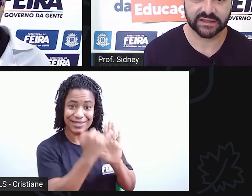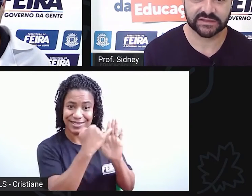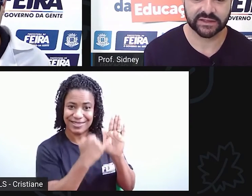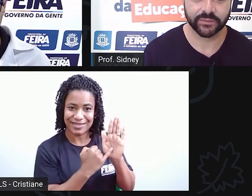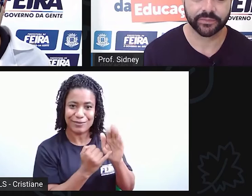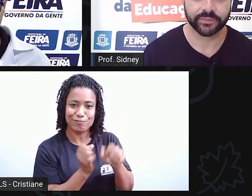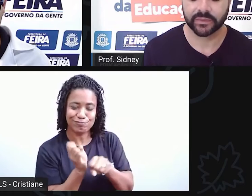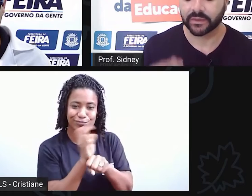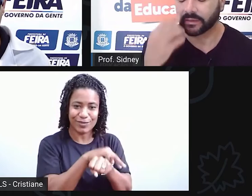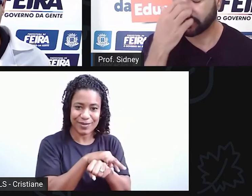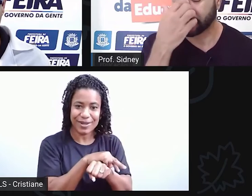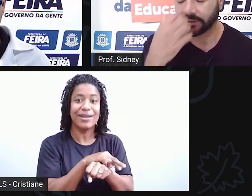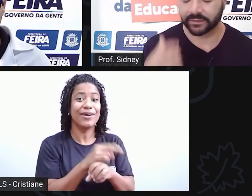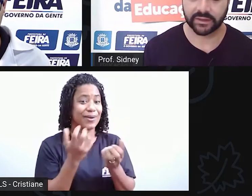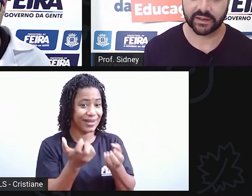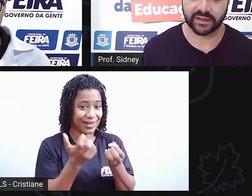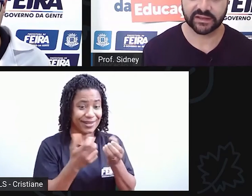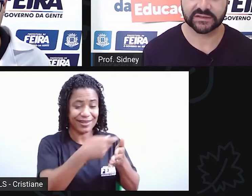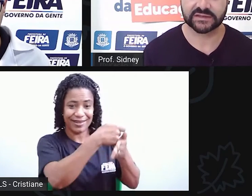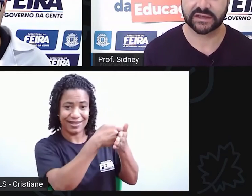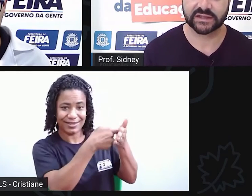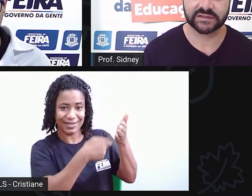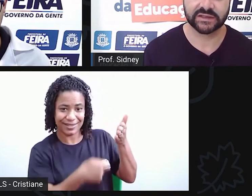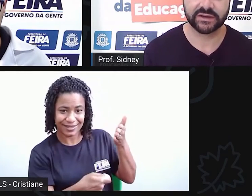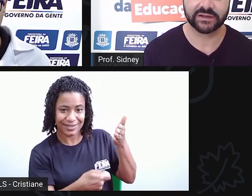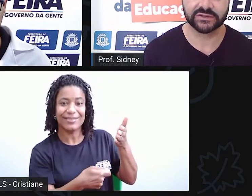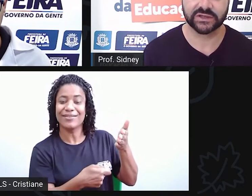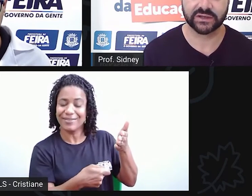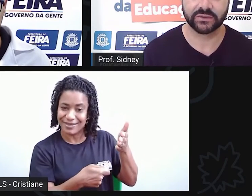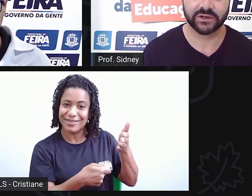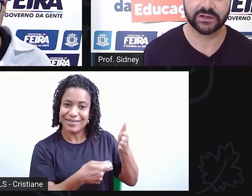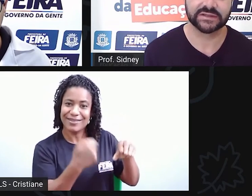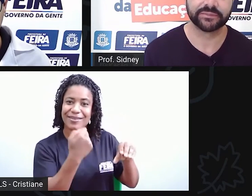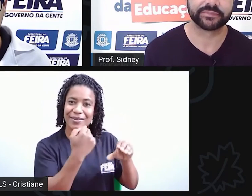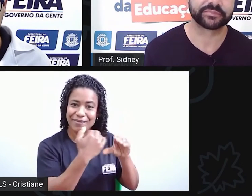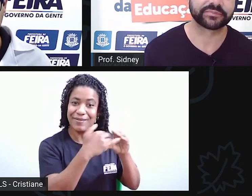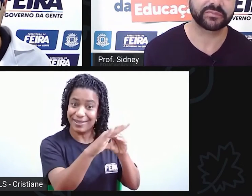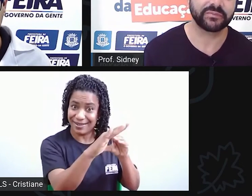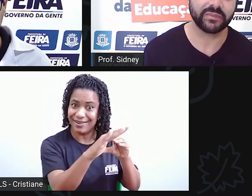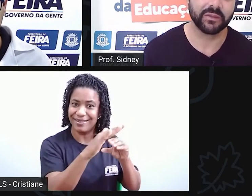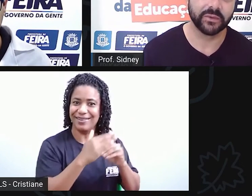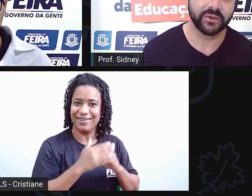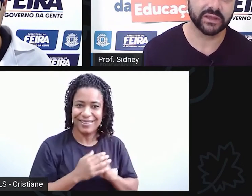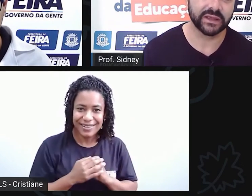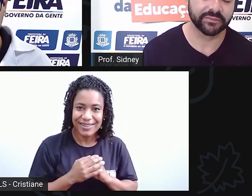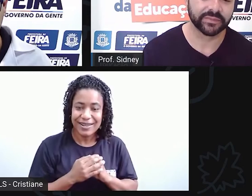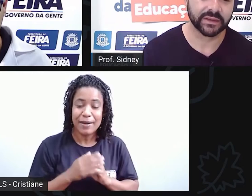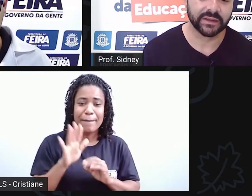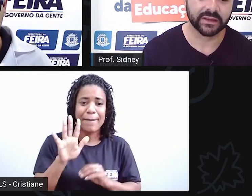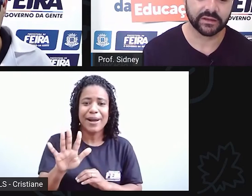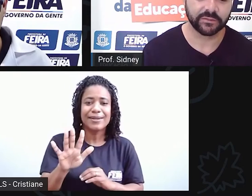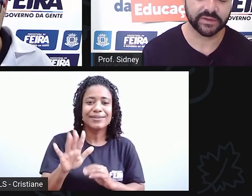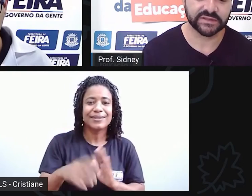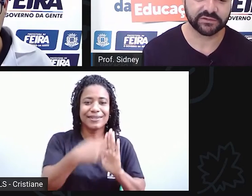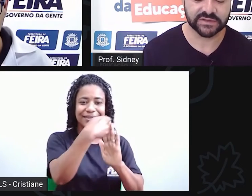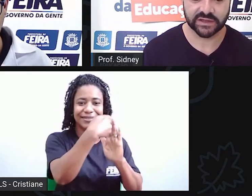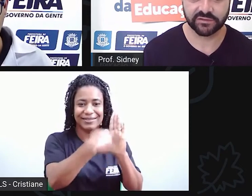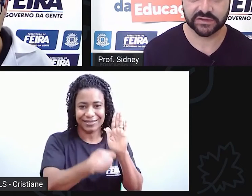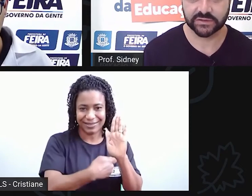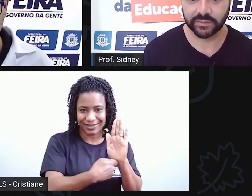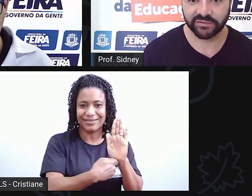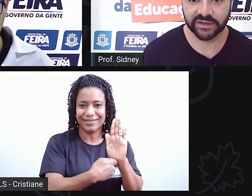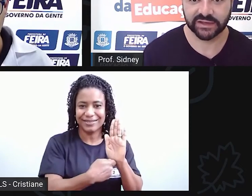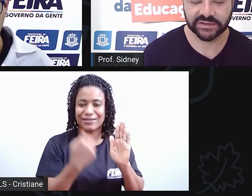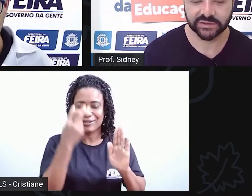dissertação. Essa dissertação, ela tem uma história curiosa? Por quê? Eu pensei, vou